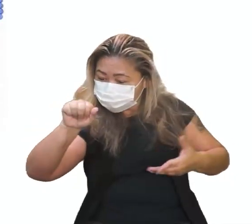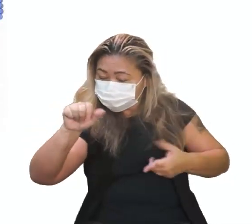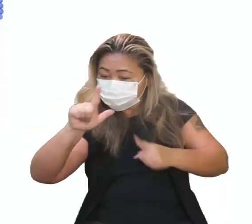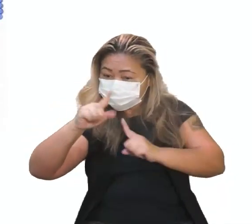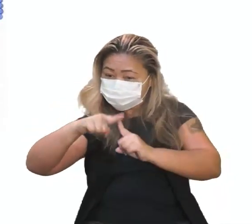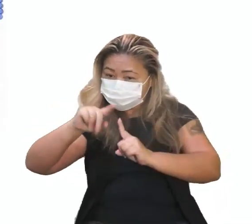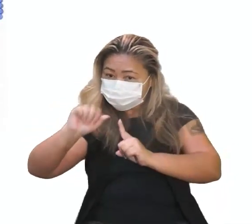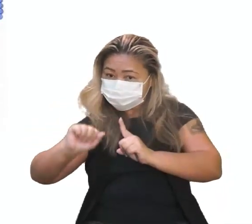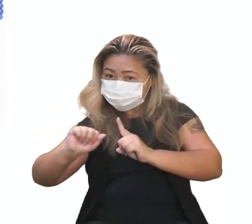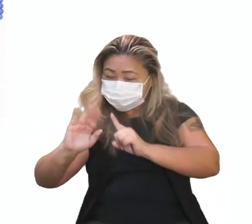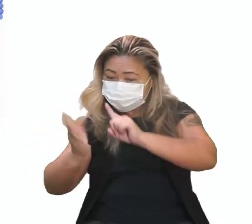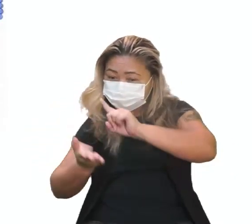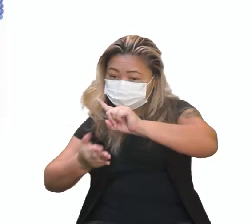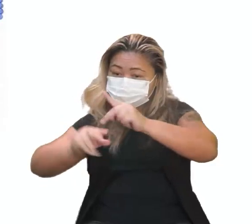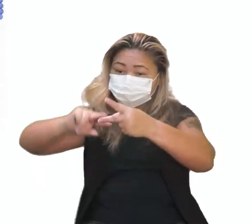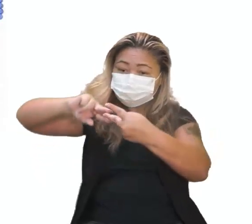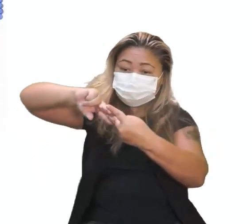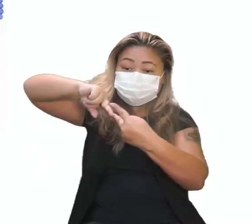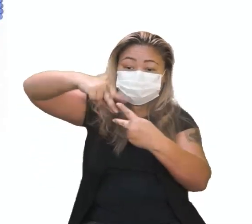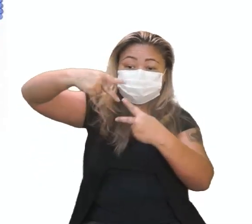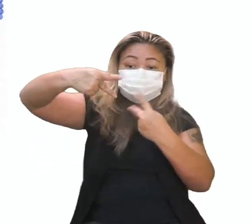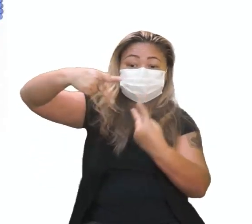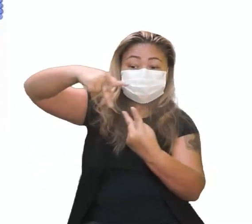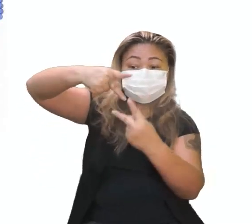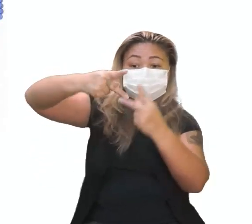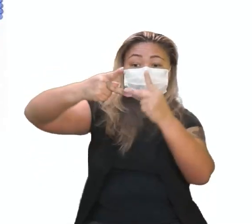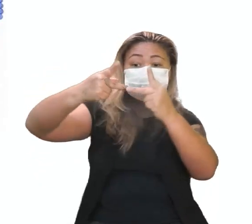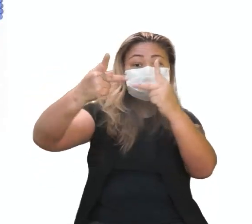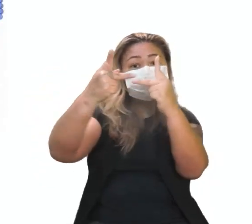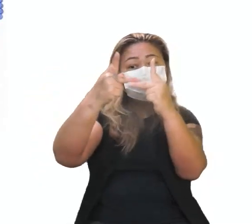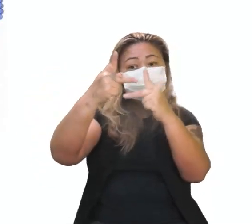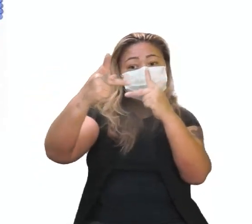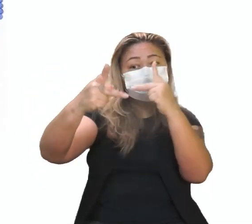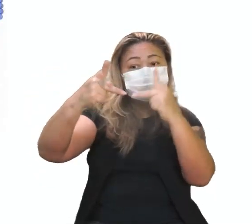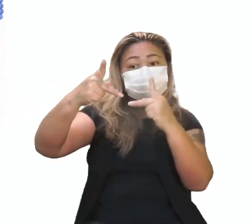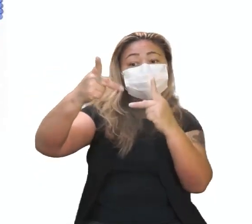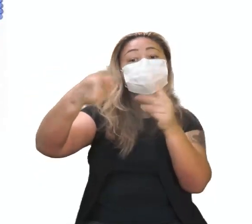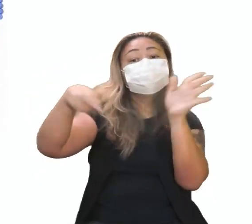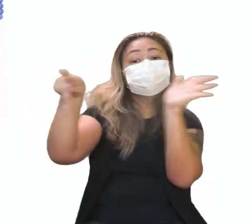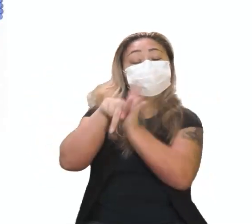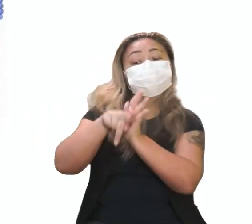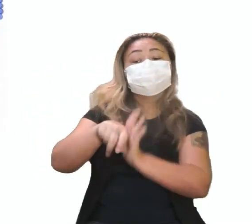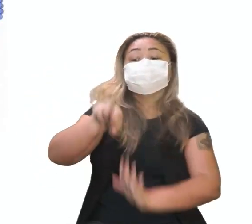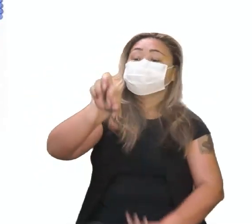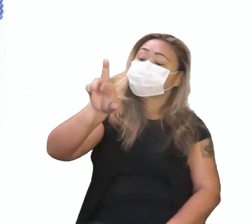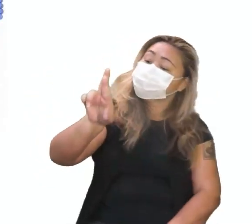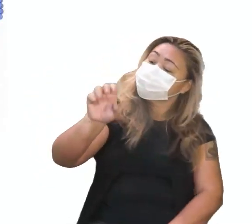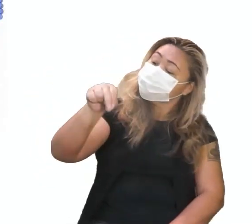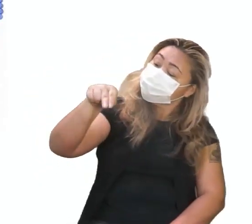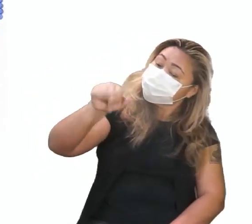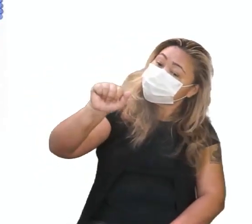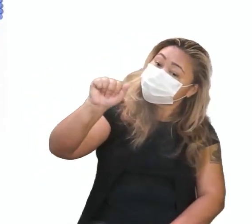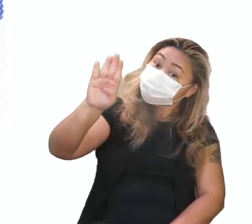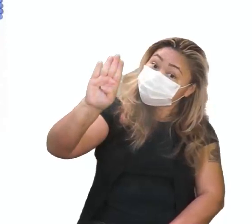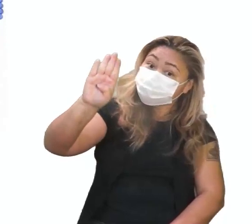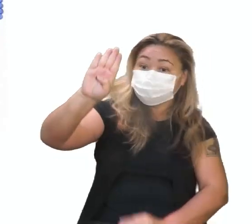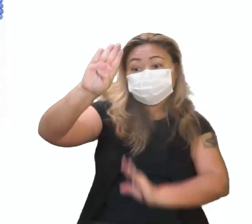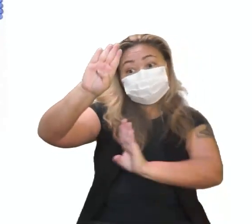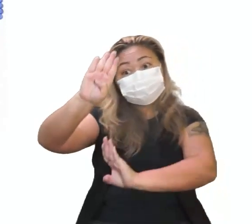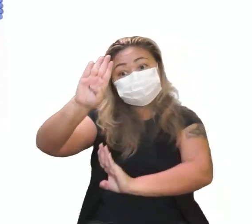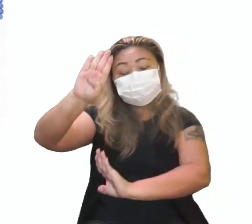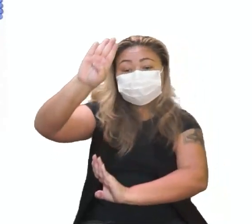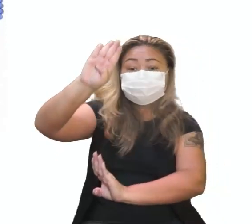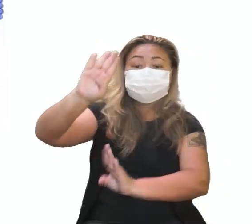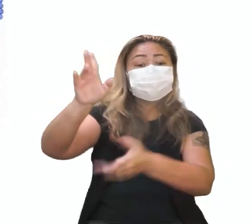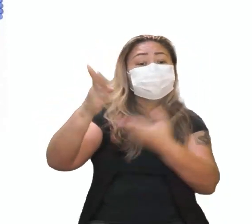tipo A, e a proteína também era do RNA. Aí, cadê a proteína do B, né? Porque